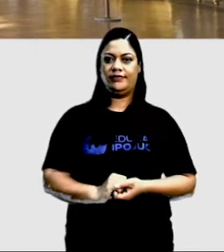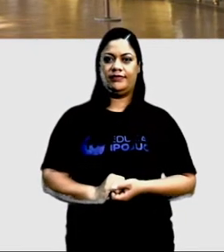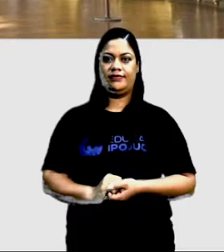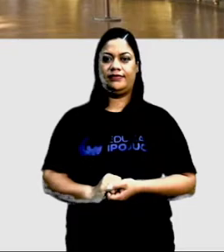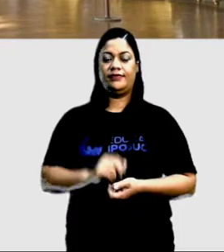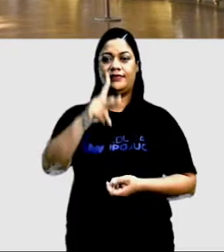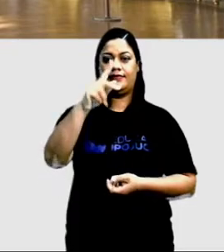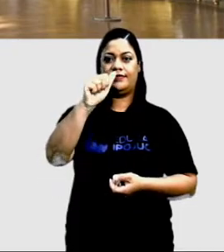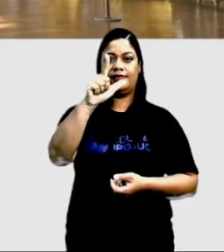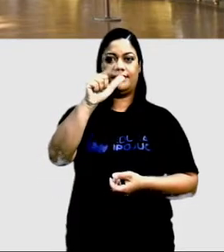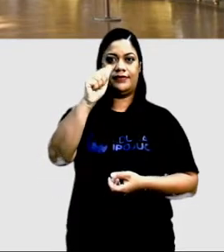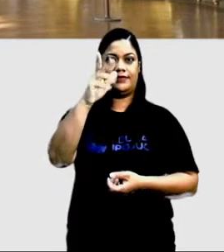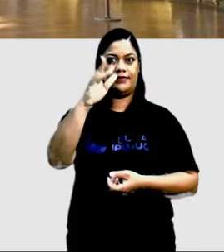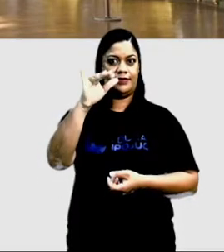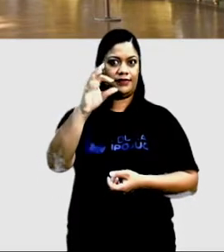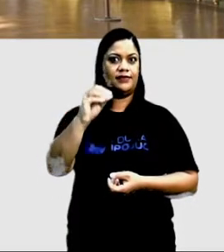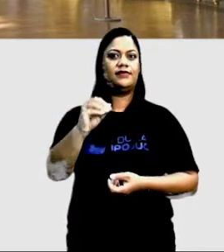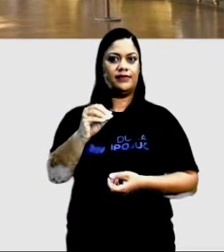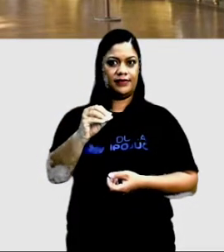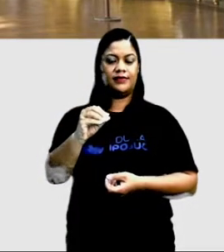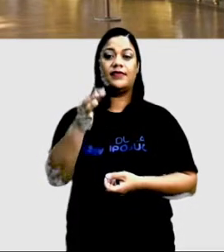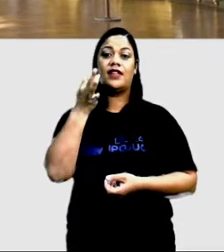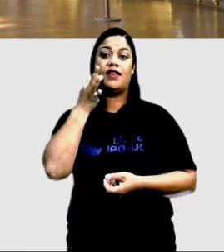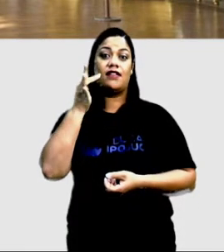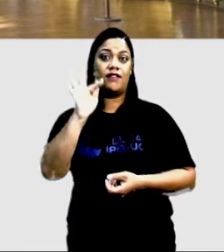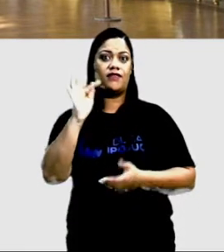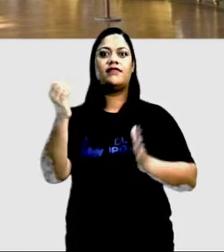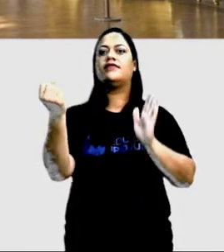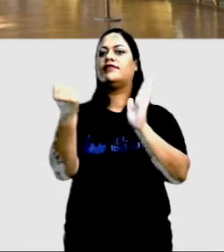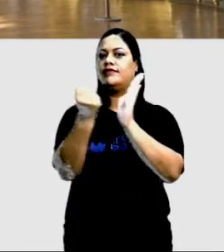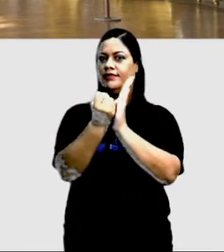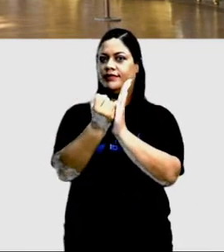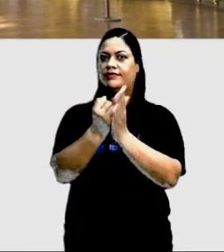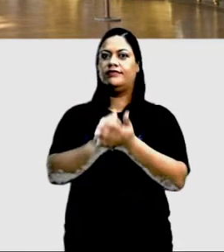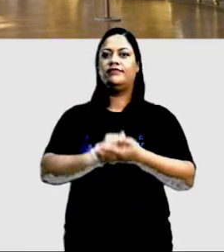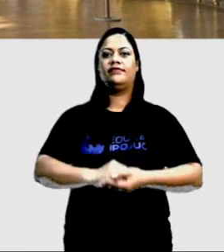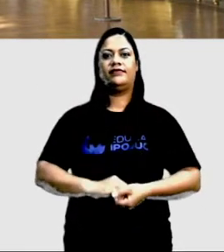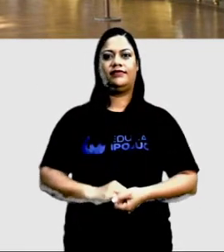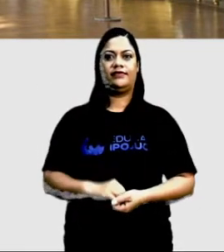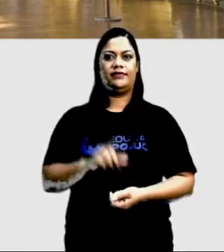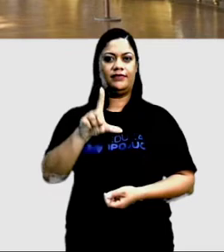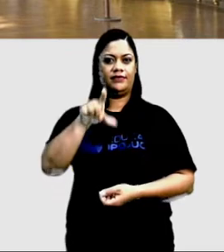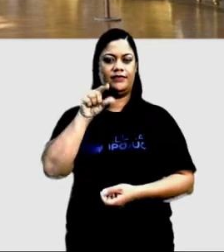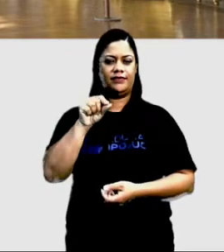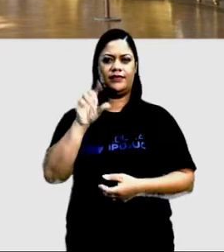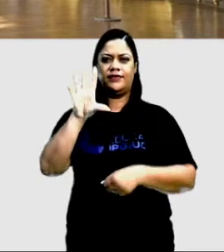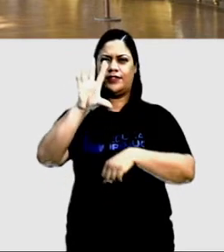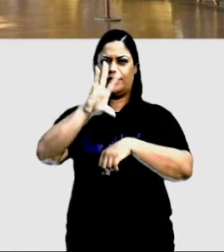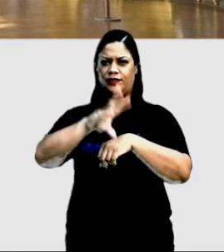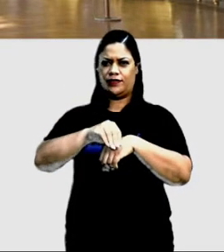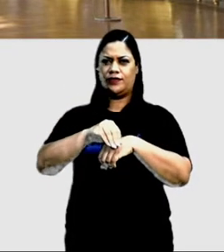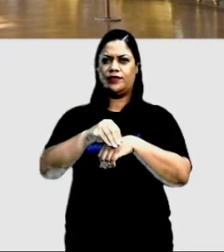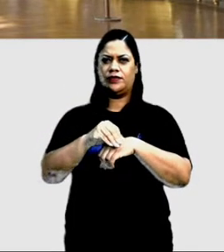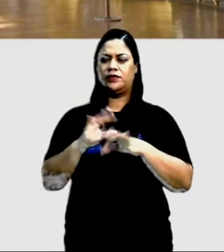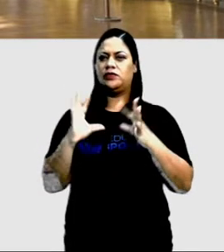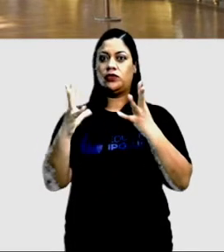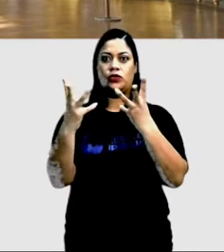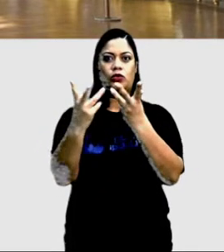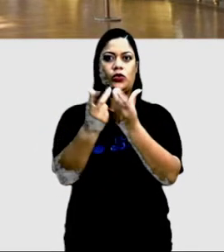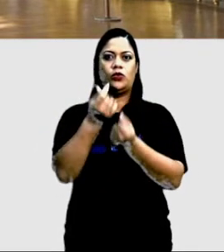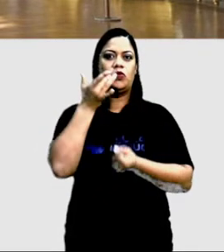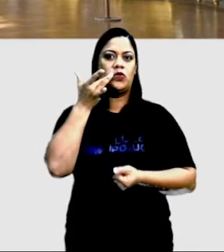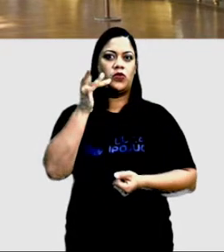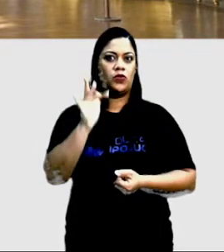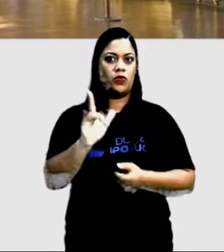O Palácio de Versalhes, que é o patrimônio da França. Aqui eu escolhi uma foto por dentro, porque ele é todo de ouro,